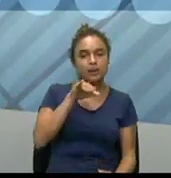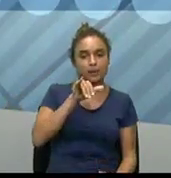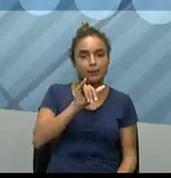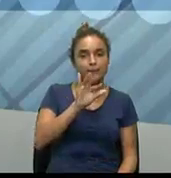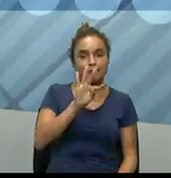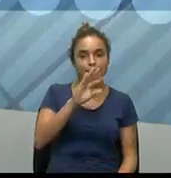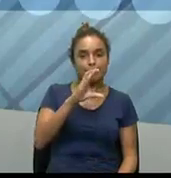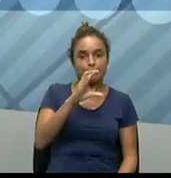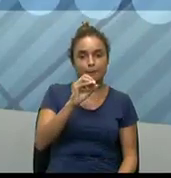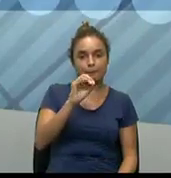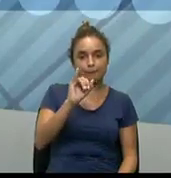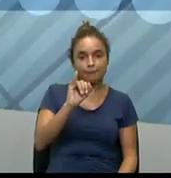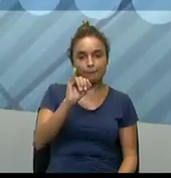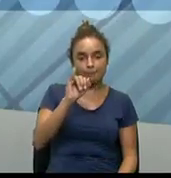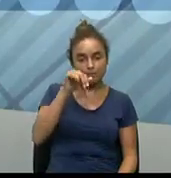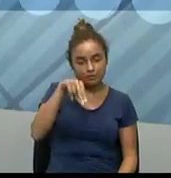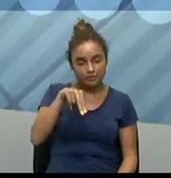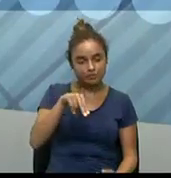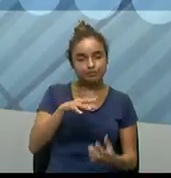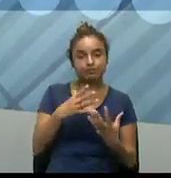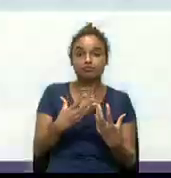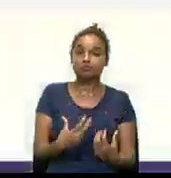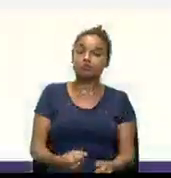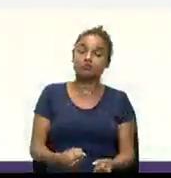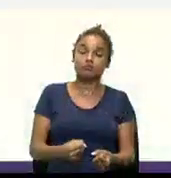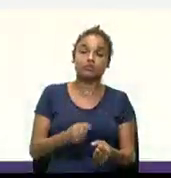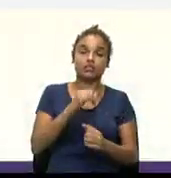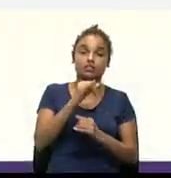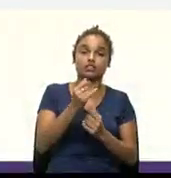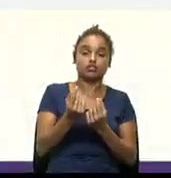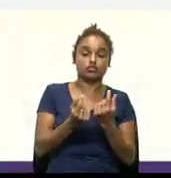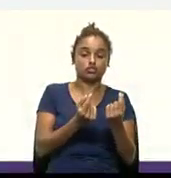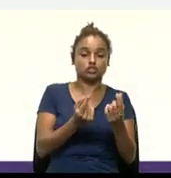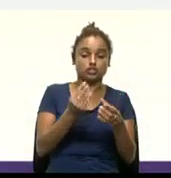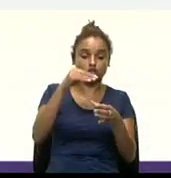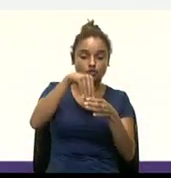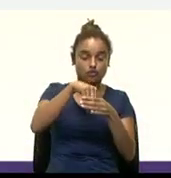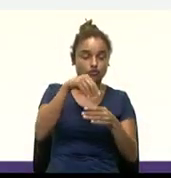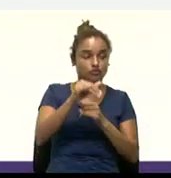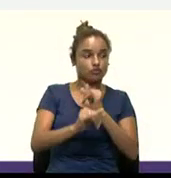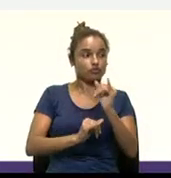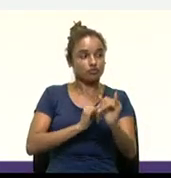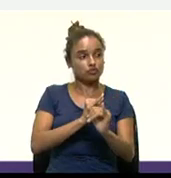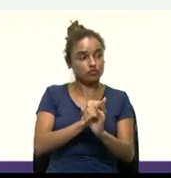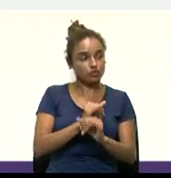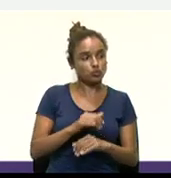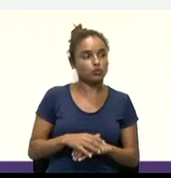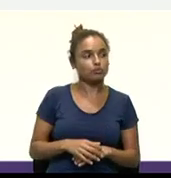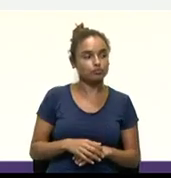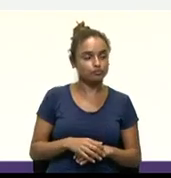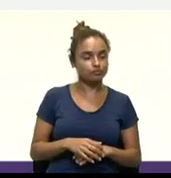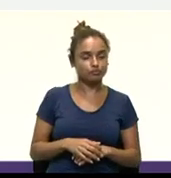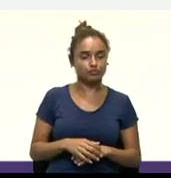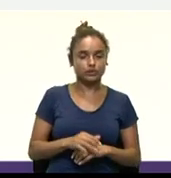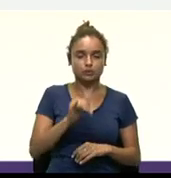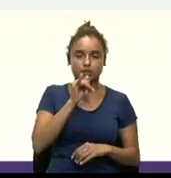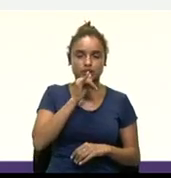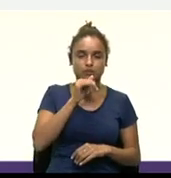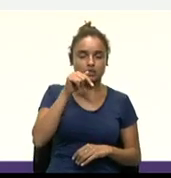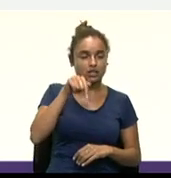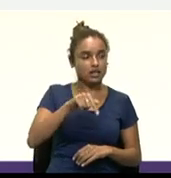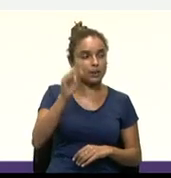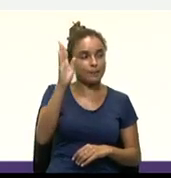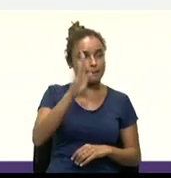virtual. Então, novamente com foco no mapa, por exemplo, aqui no Brasil, né? Então,